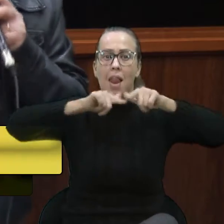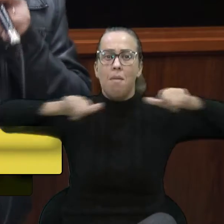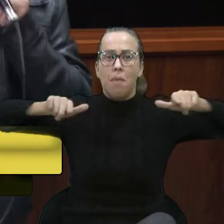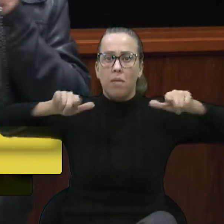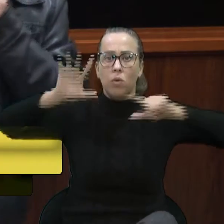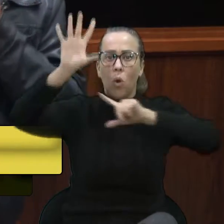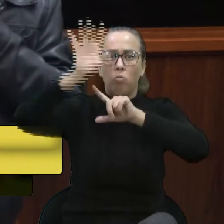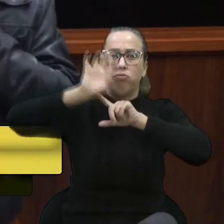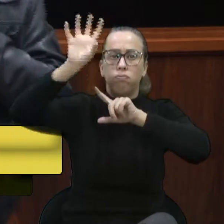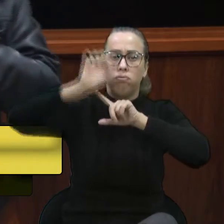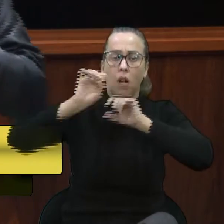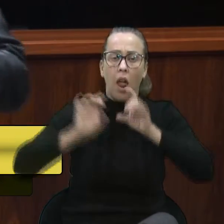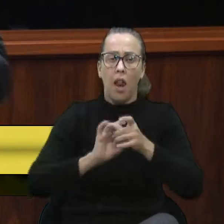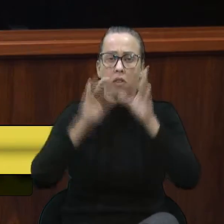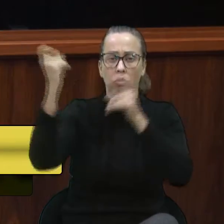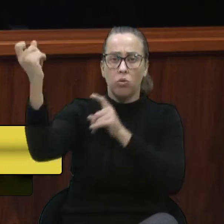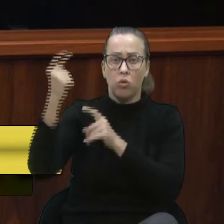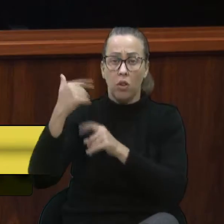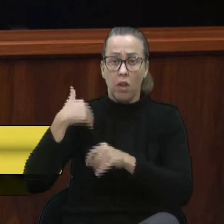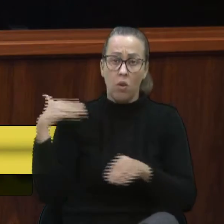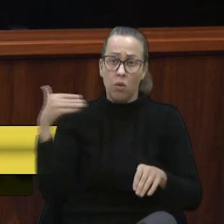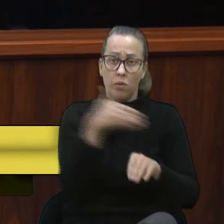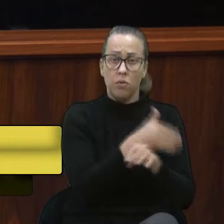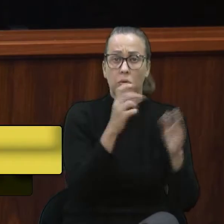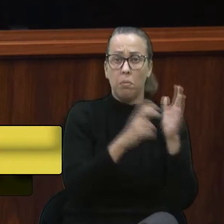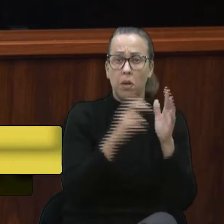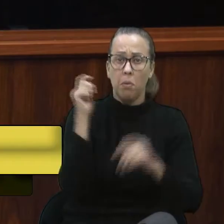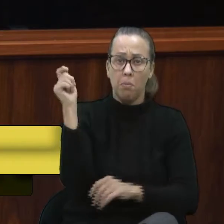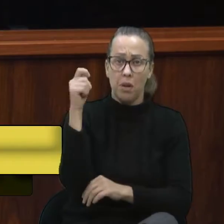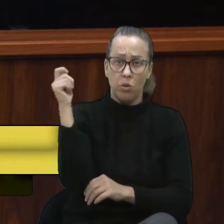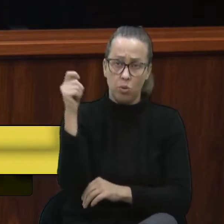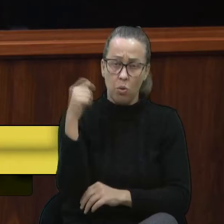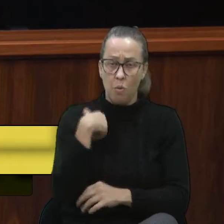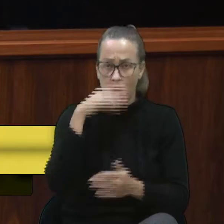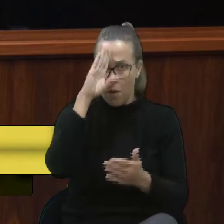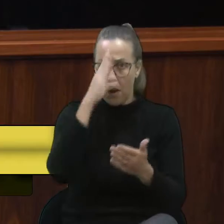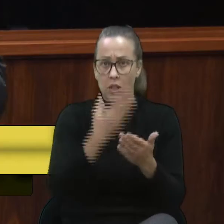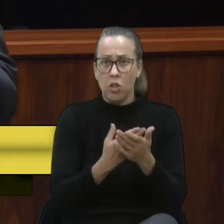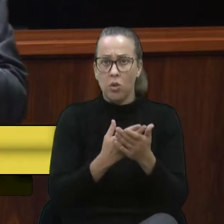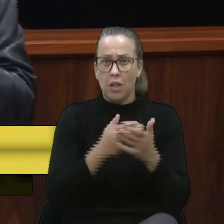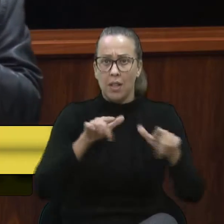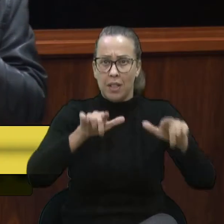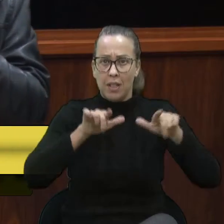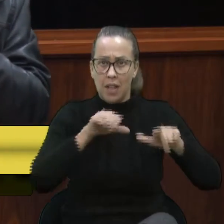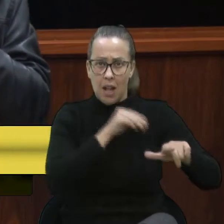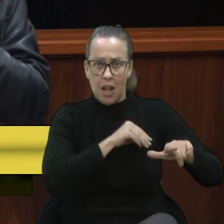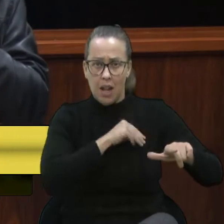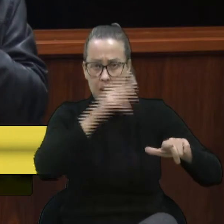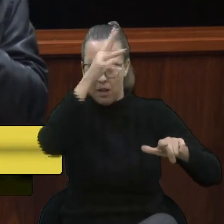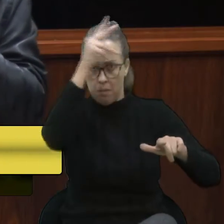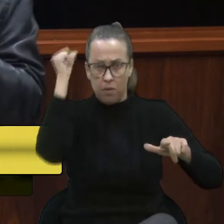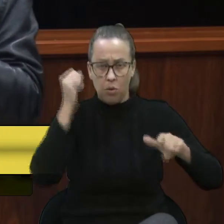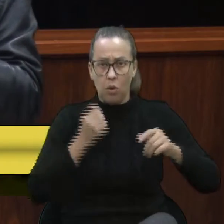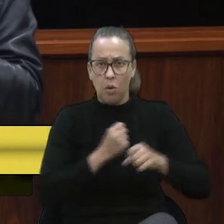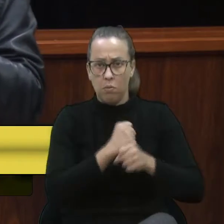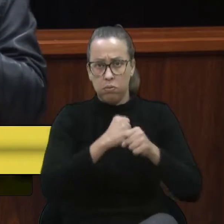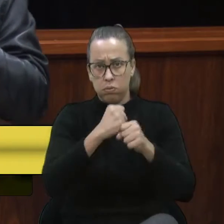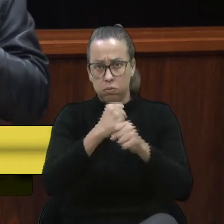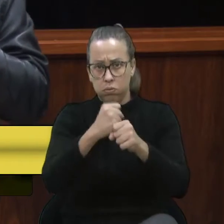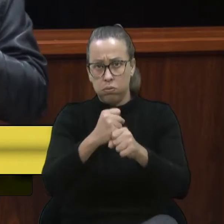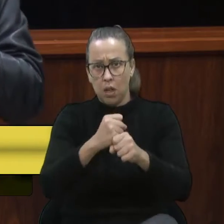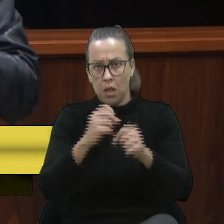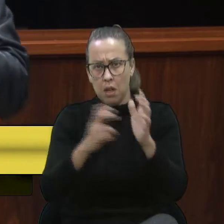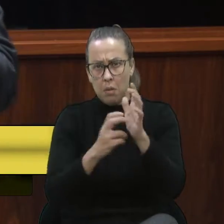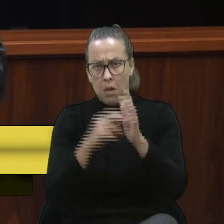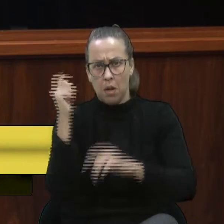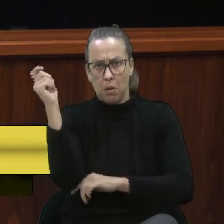Pois bem, eu estive no Banrisul, que eu acredito que a folha de pagamento da prefeitura, bom, por muitos anos foi com o Banrisul.